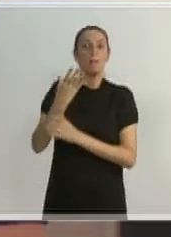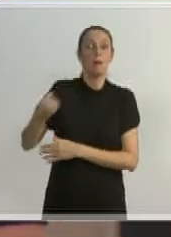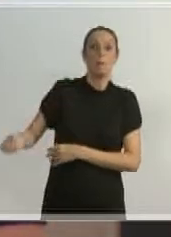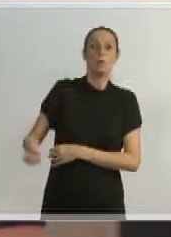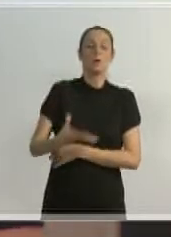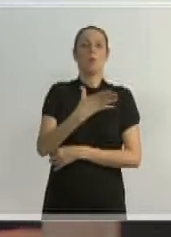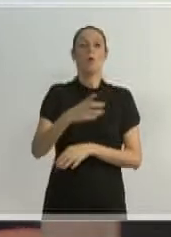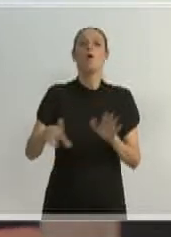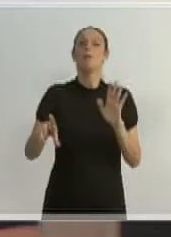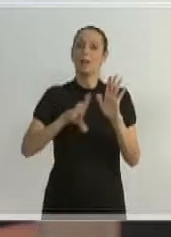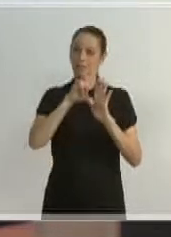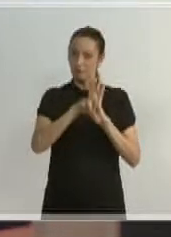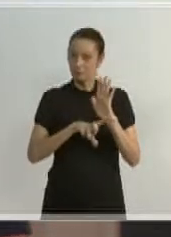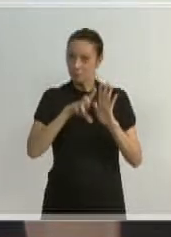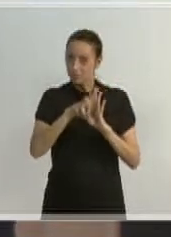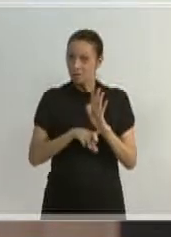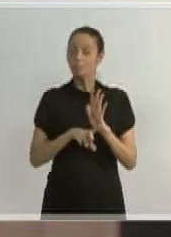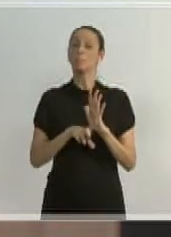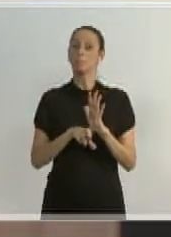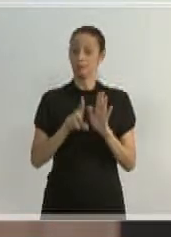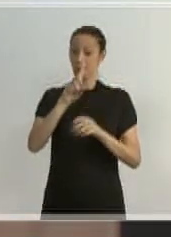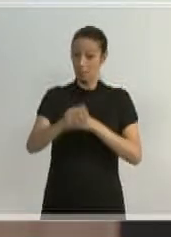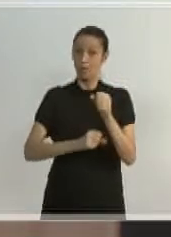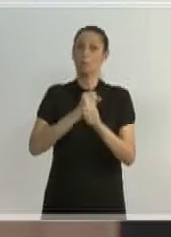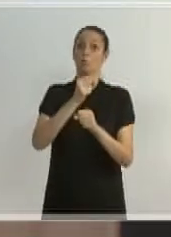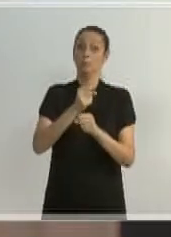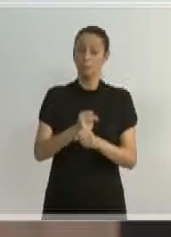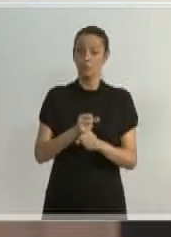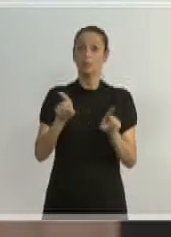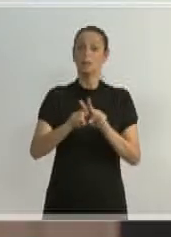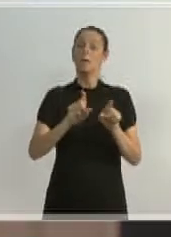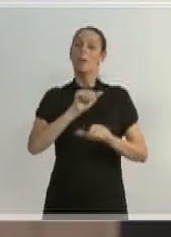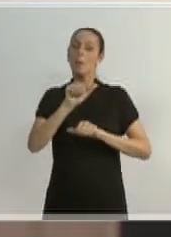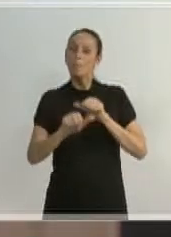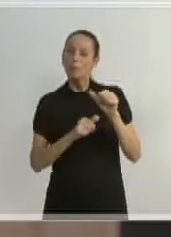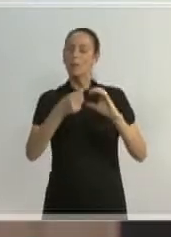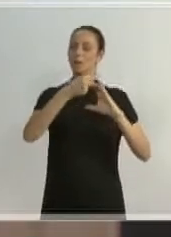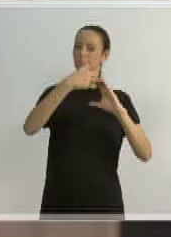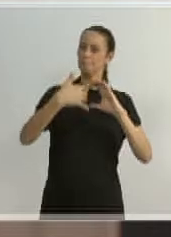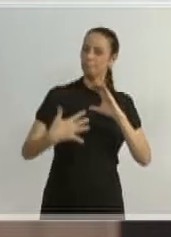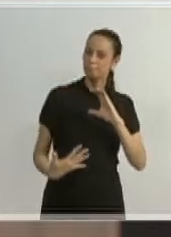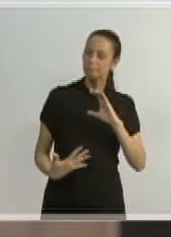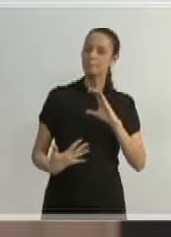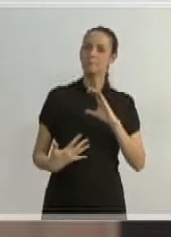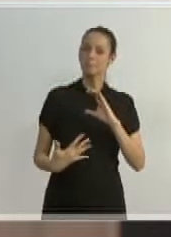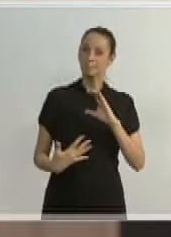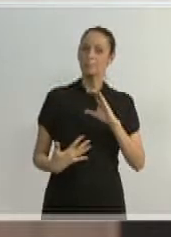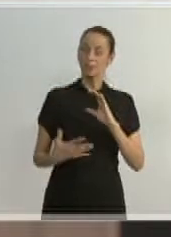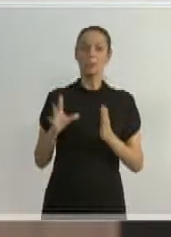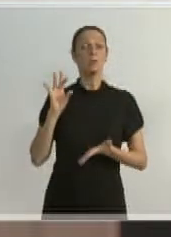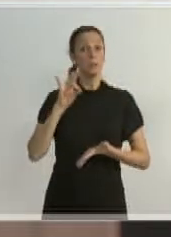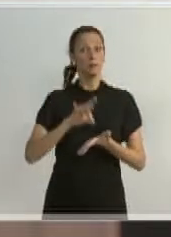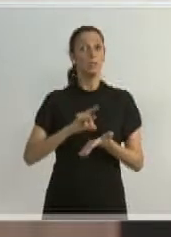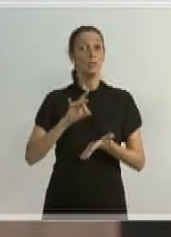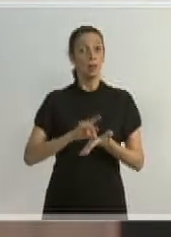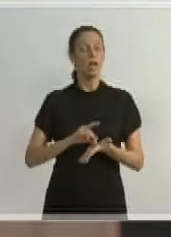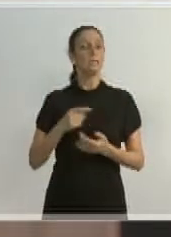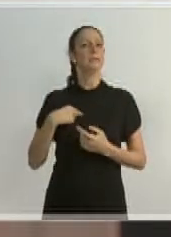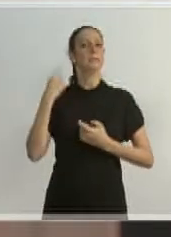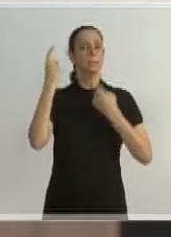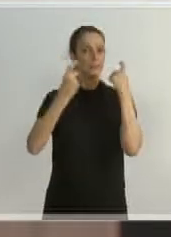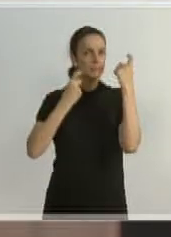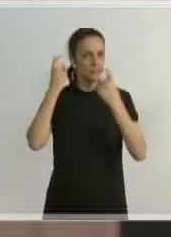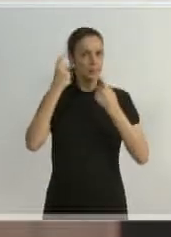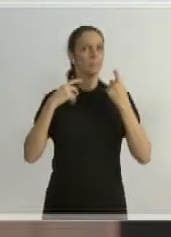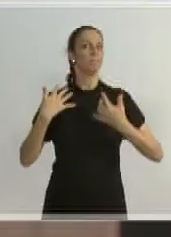legislação a respeito do pleito o ano que vem, mudando algumas características. Então, isso realmente me preocupa muito.